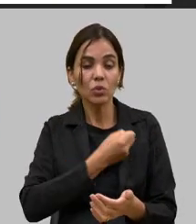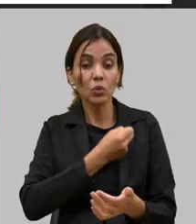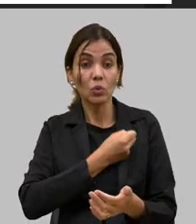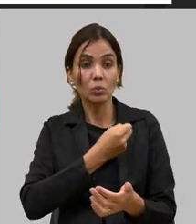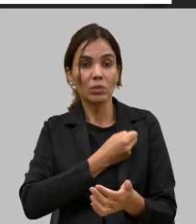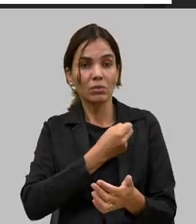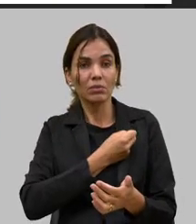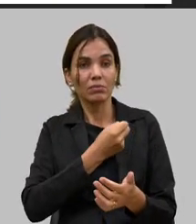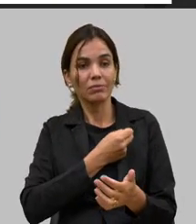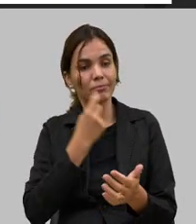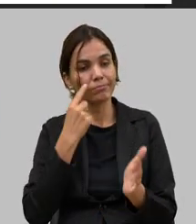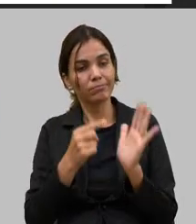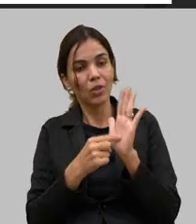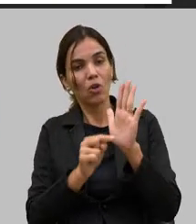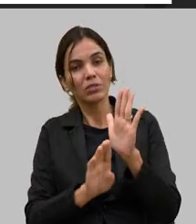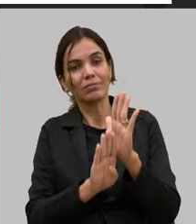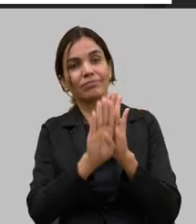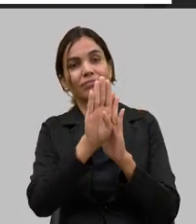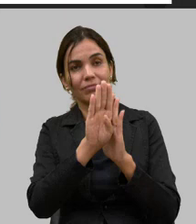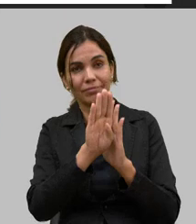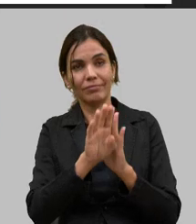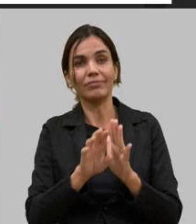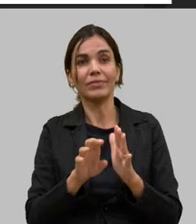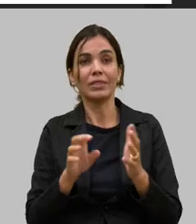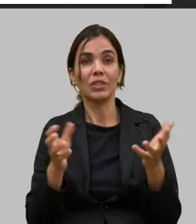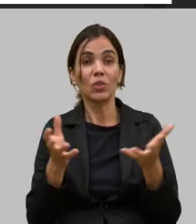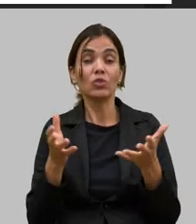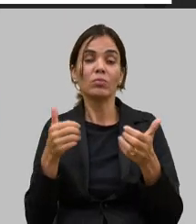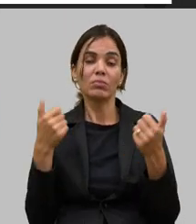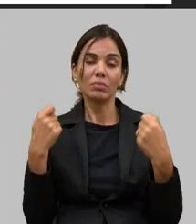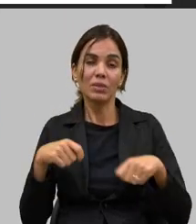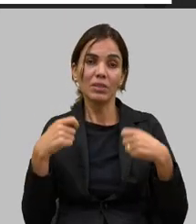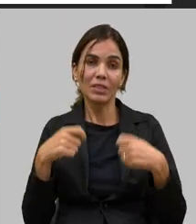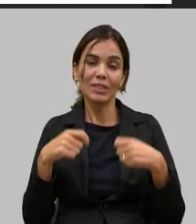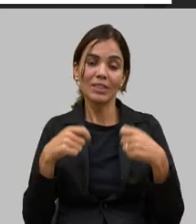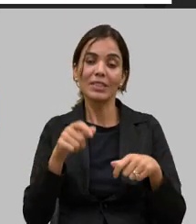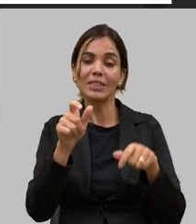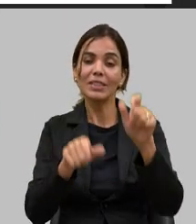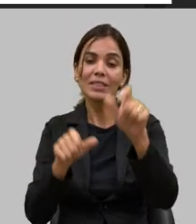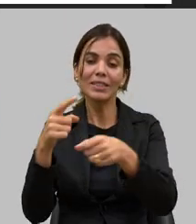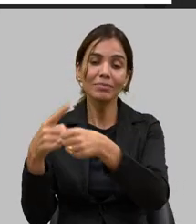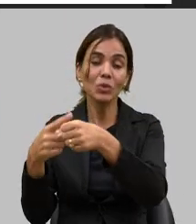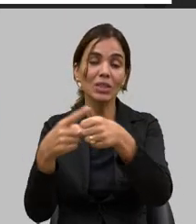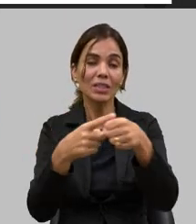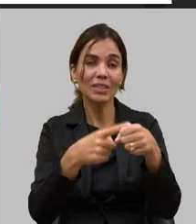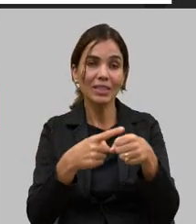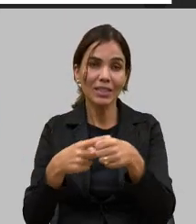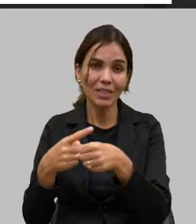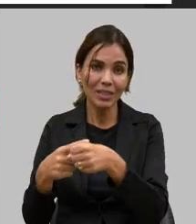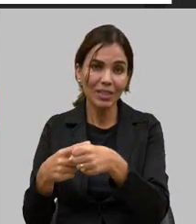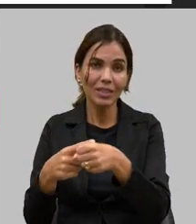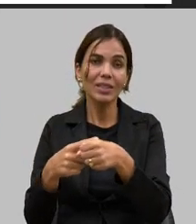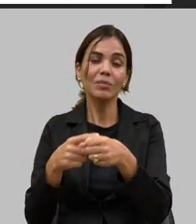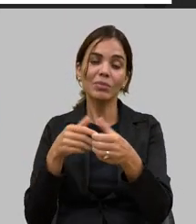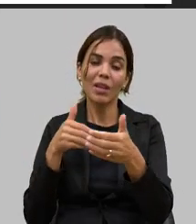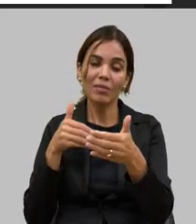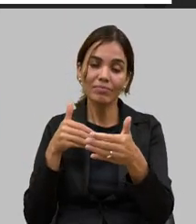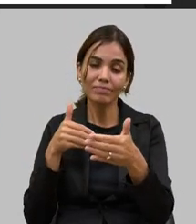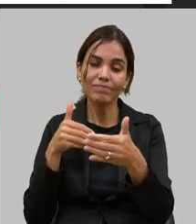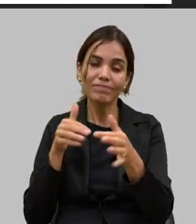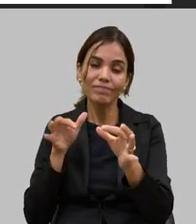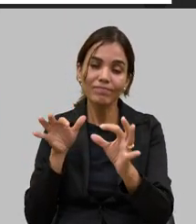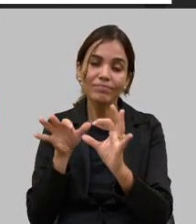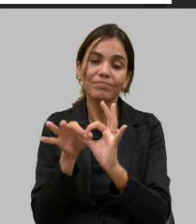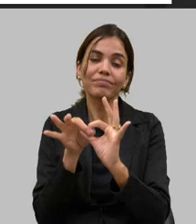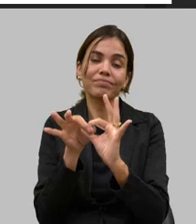isso então a gente tem hoje que aproximado muito dos municípios não só para descentralização de recursos mas